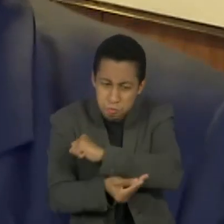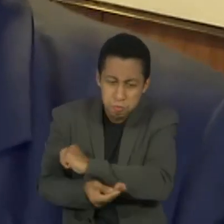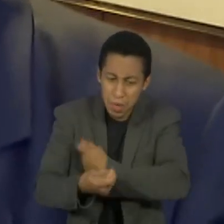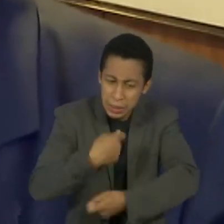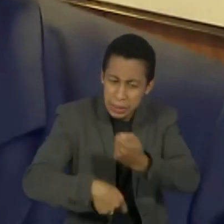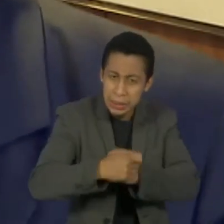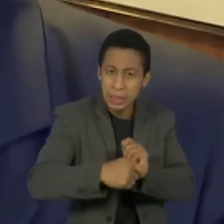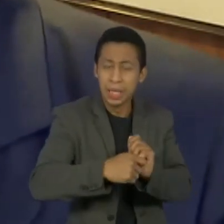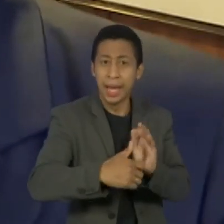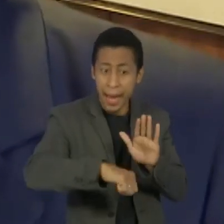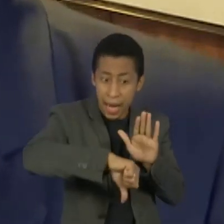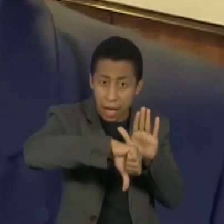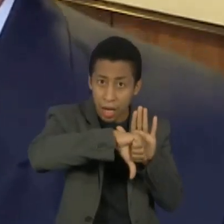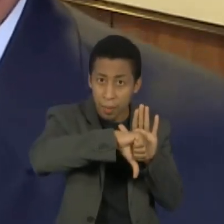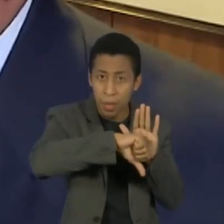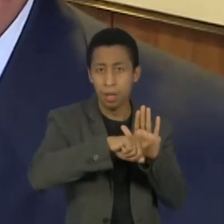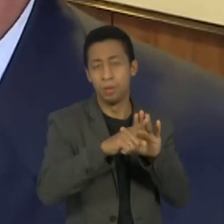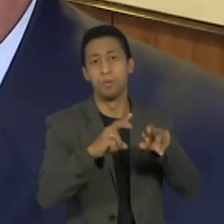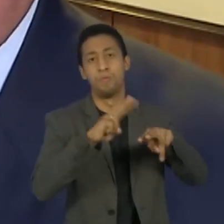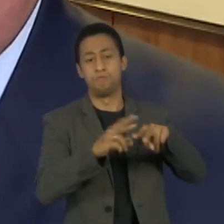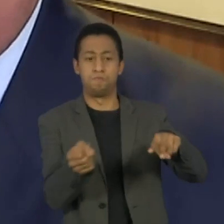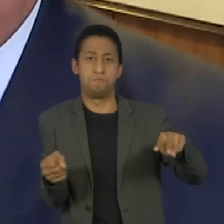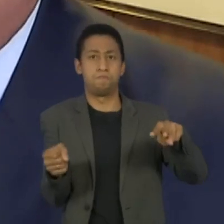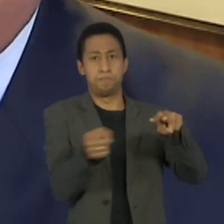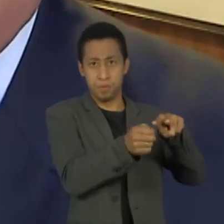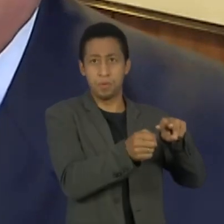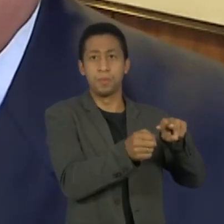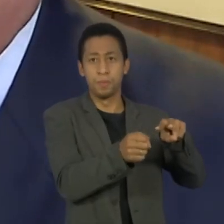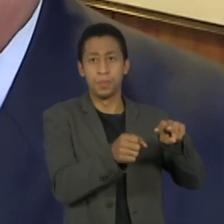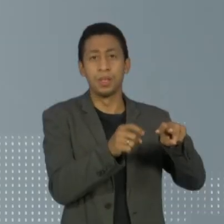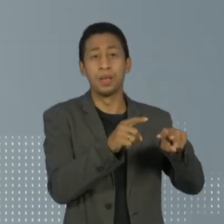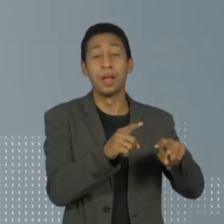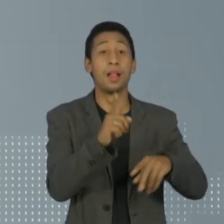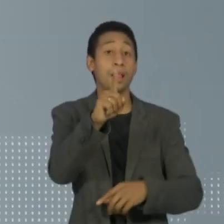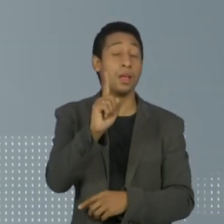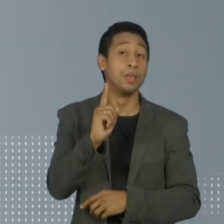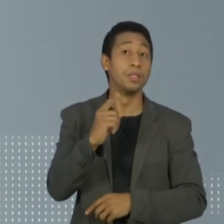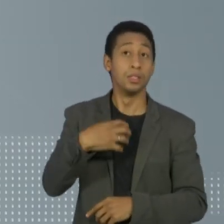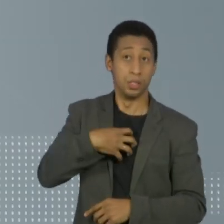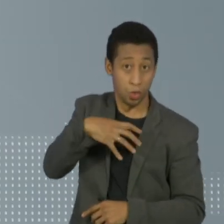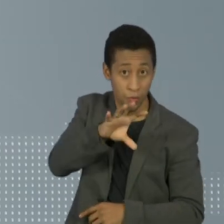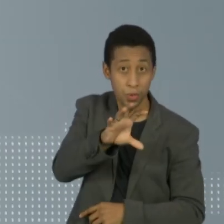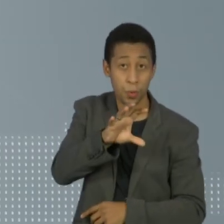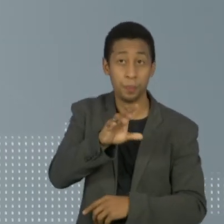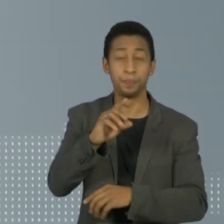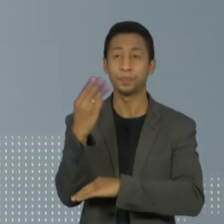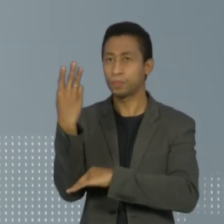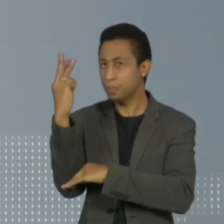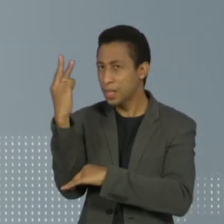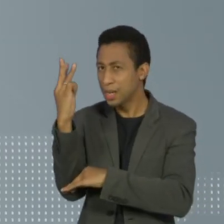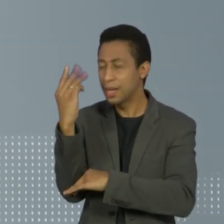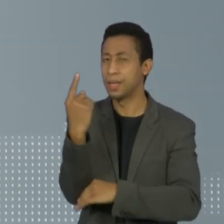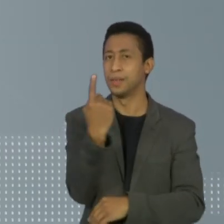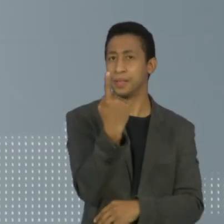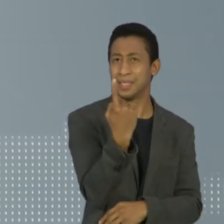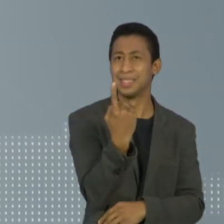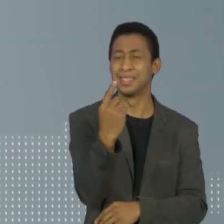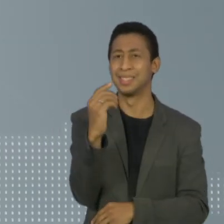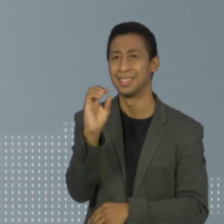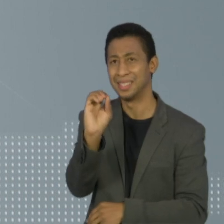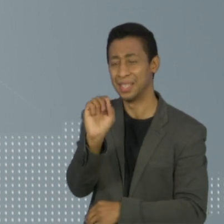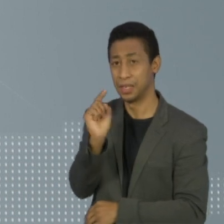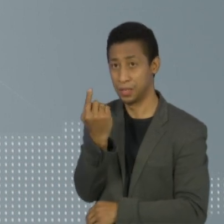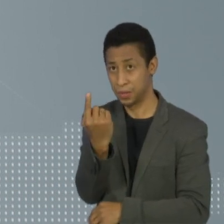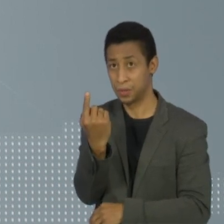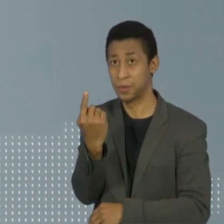criminosa, Geddel cumpre pena no Complexo Penitenciário da Mata Escura, em Salvador. Ainda no Nordeste, o Maranhão acabou de chegar à marca